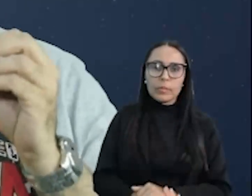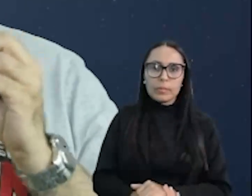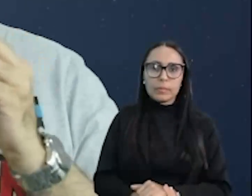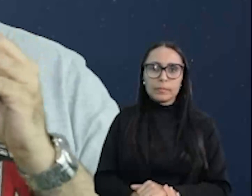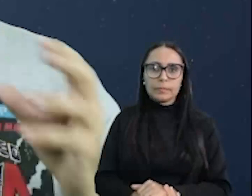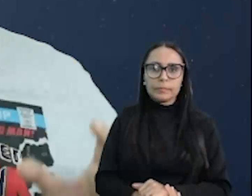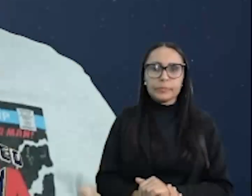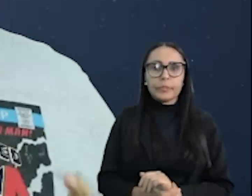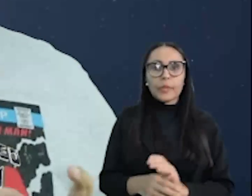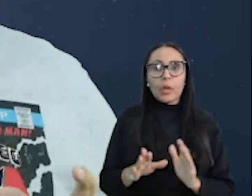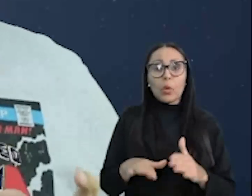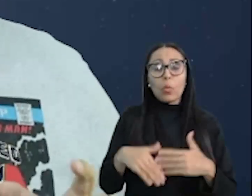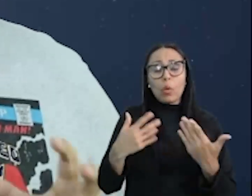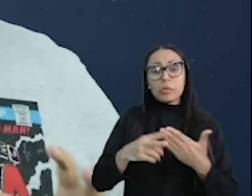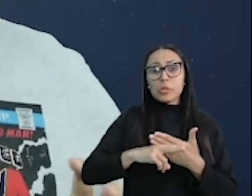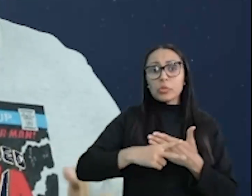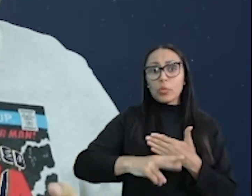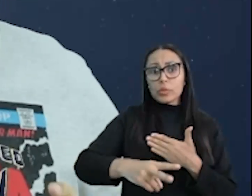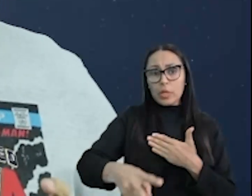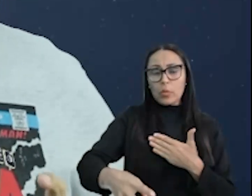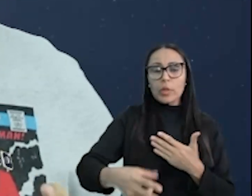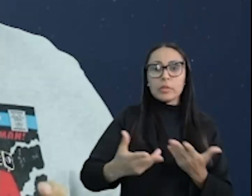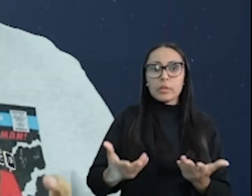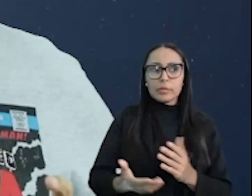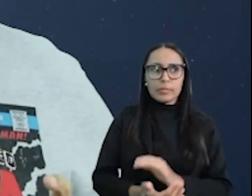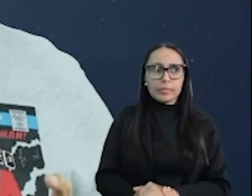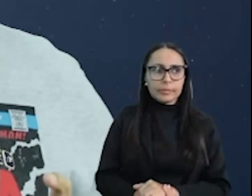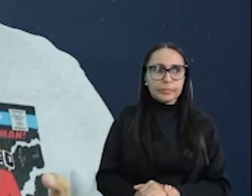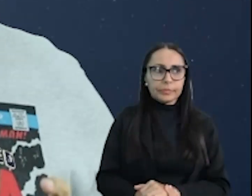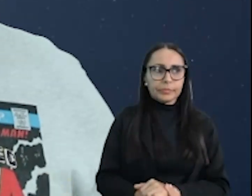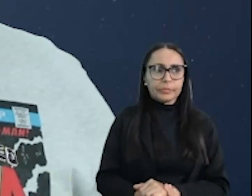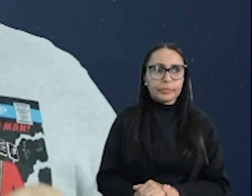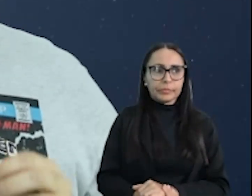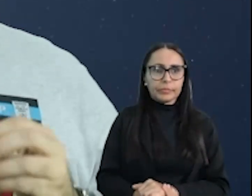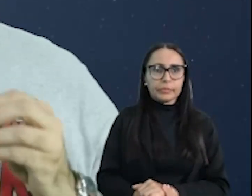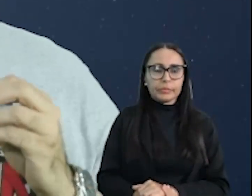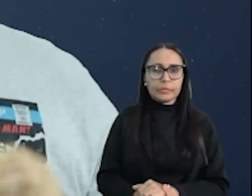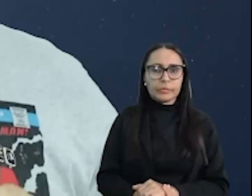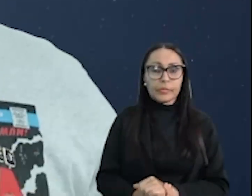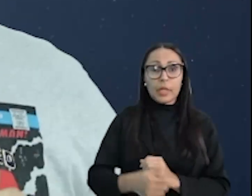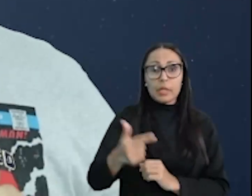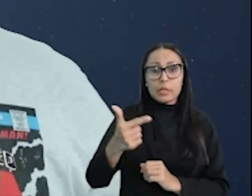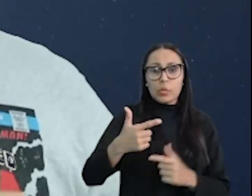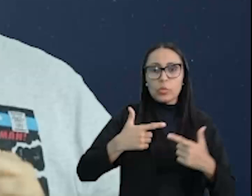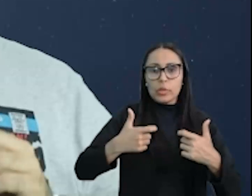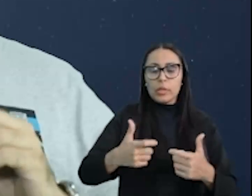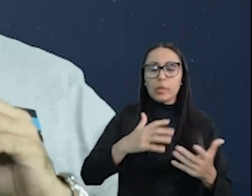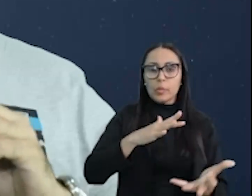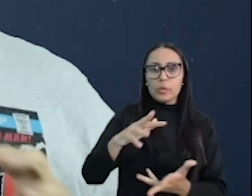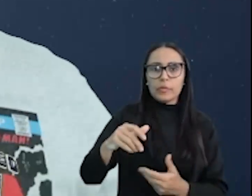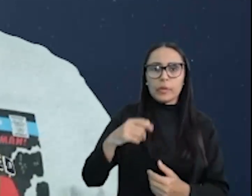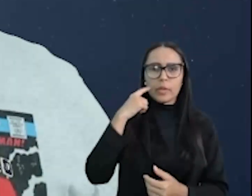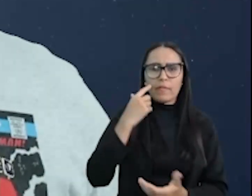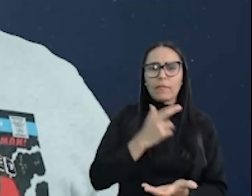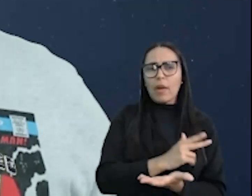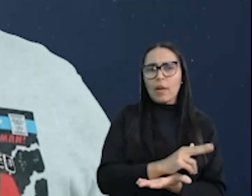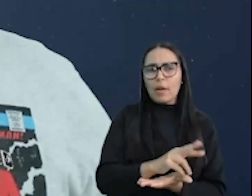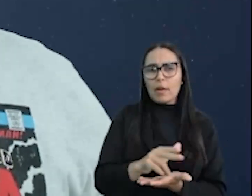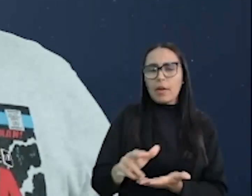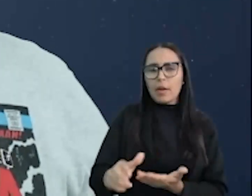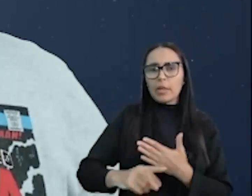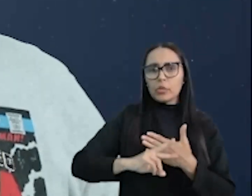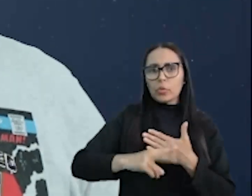E quais foram as consequências para a gente fechar essa aula maravilhosa de hoje? A Segunda Guerra Mundial teve uma série de